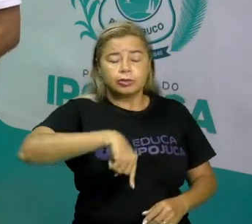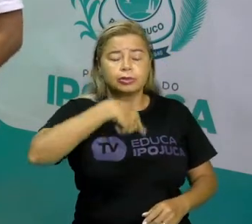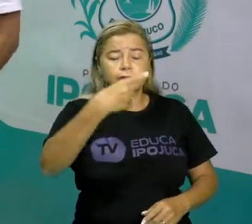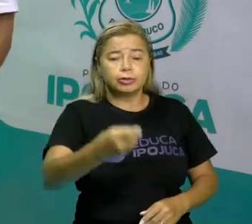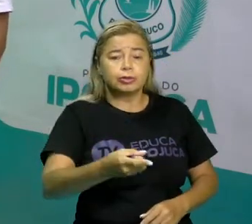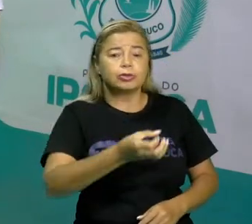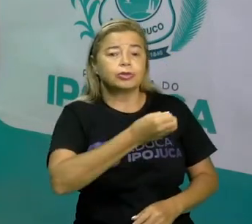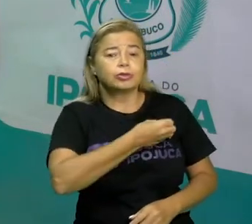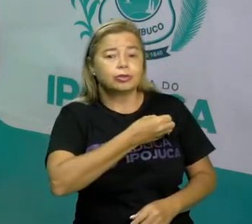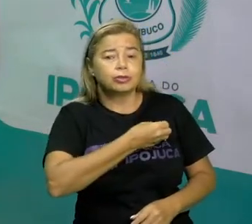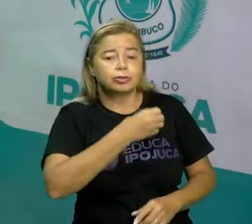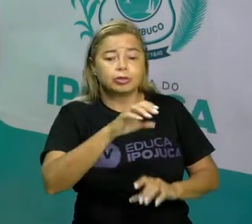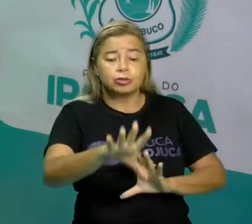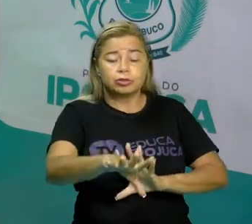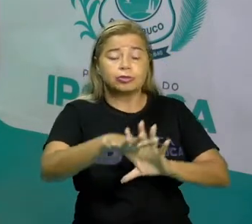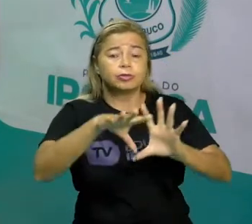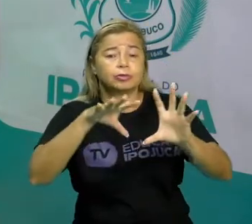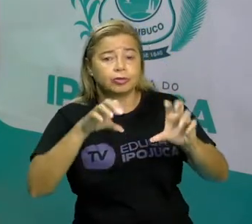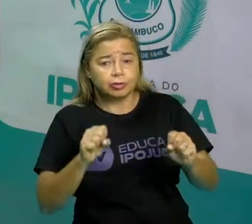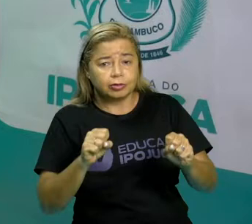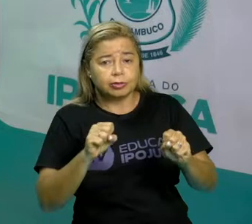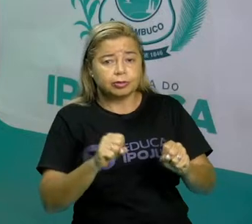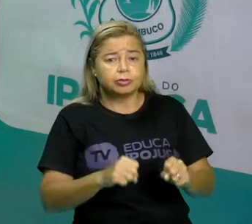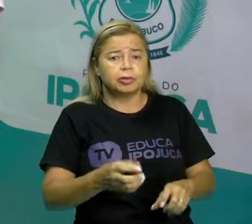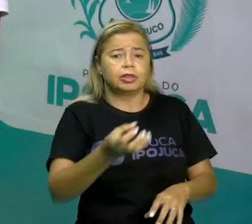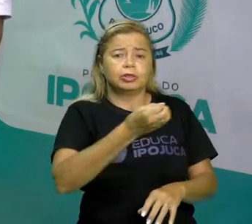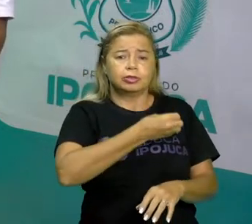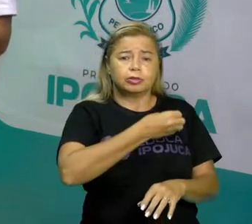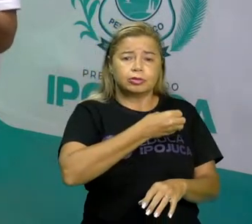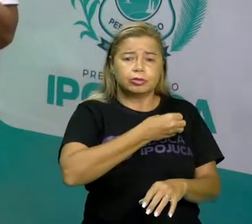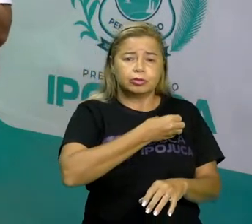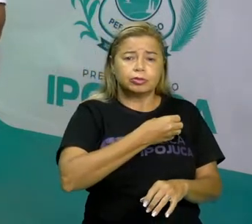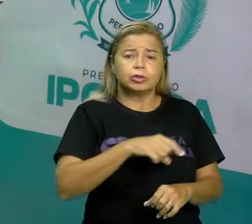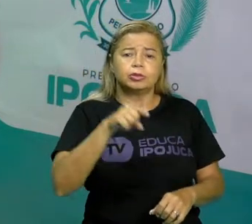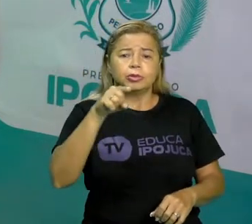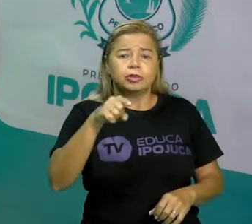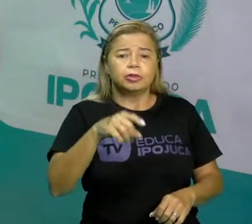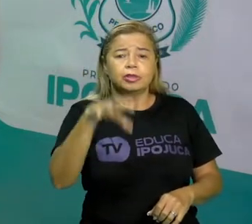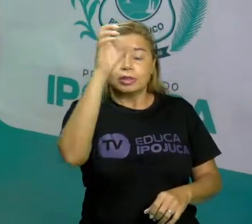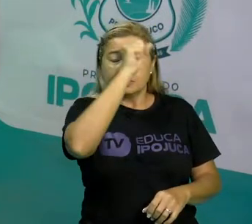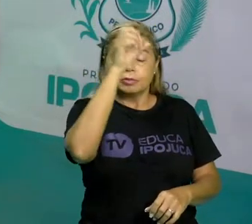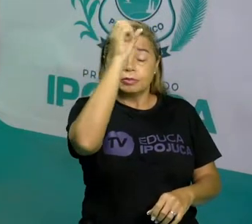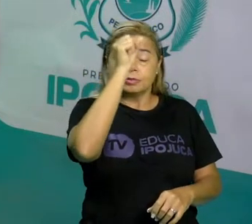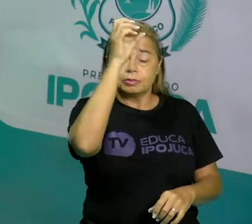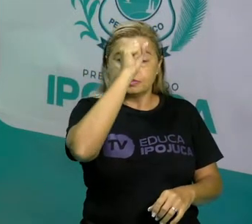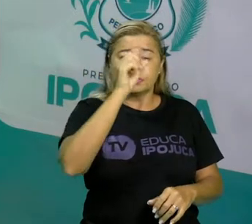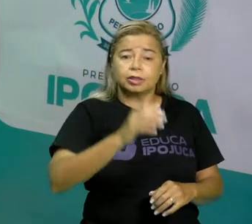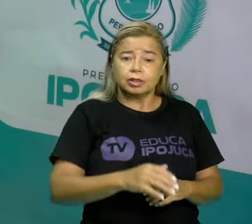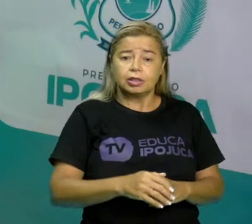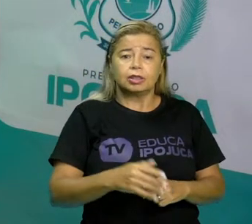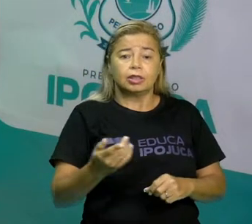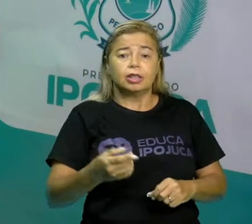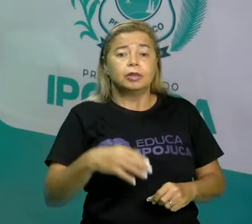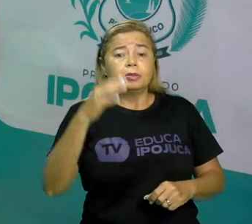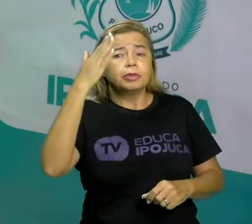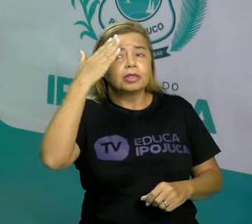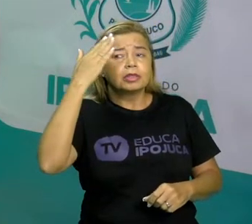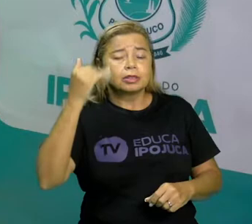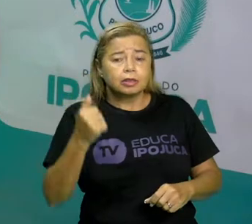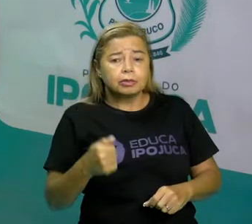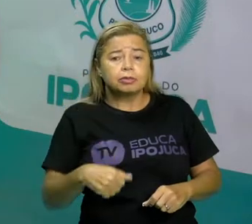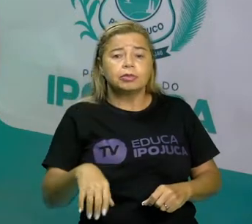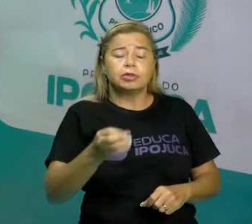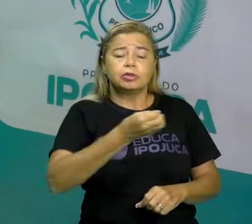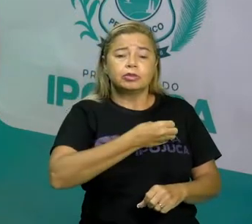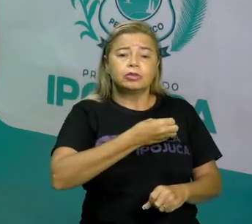com esses mesmos numerais, para você entender melhor o número que tem unidade, dezena, centena,